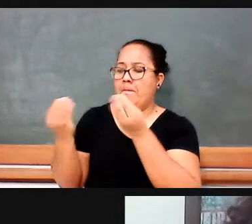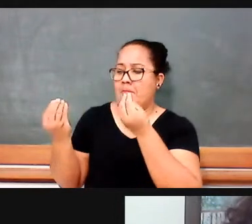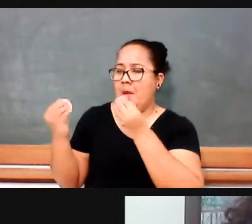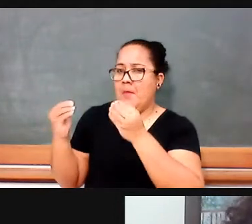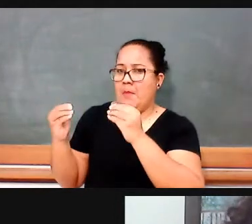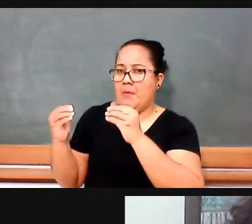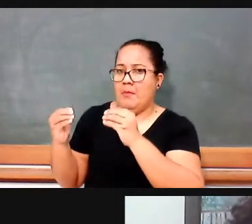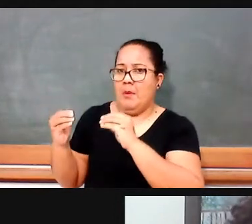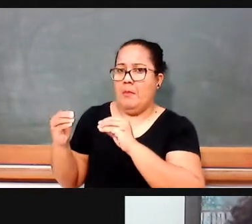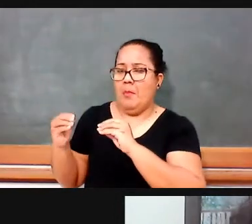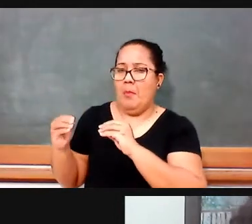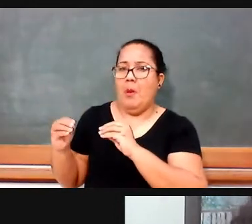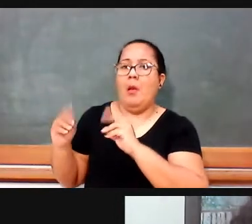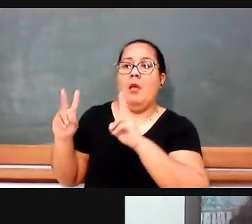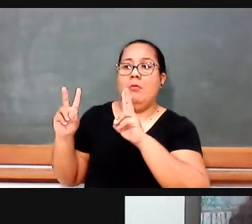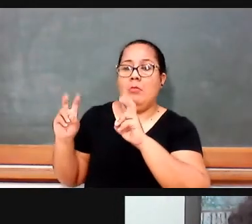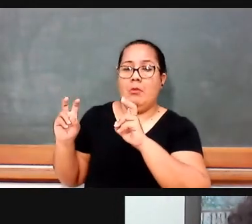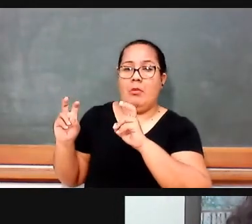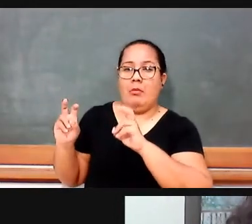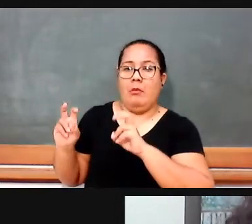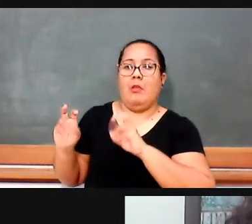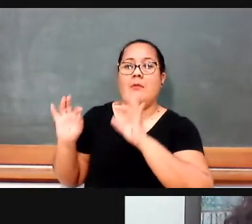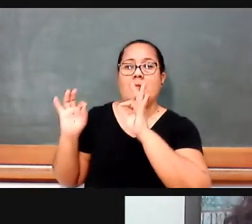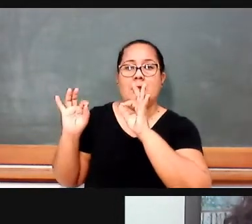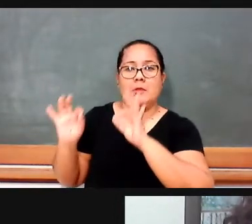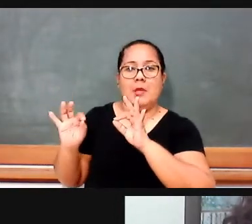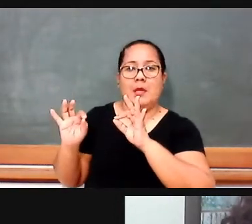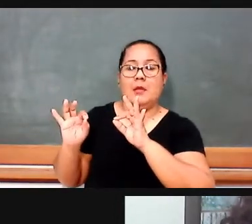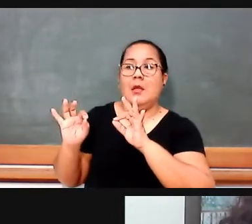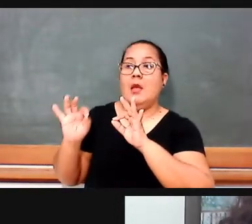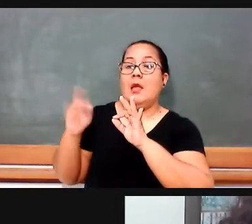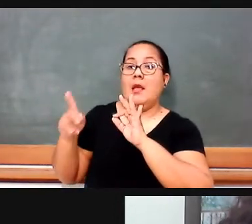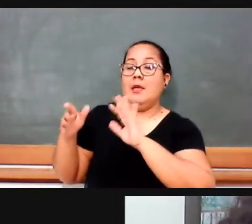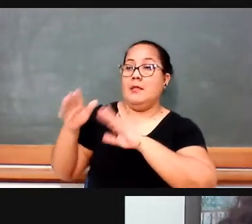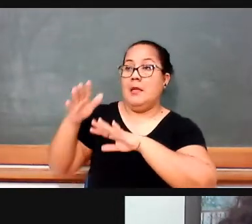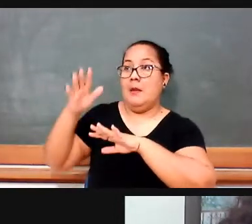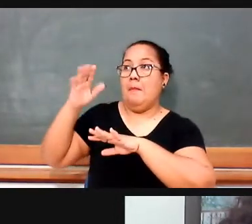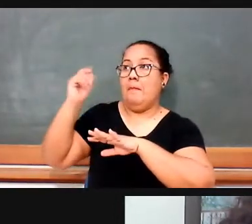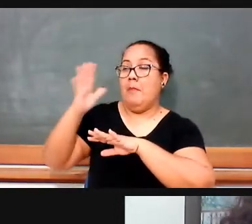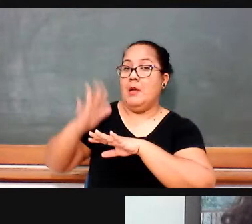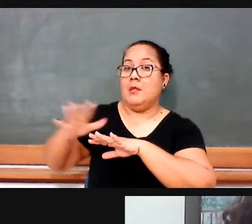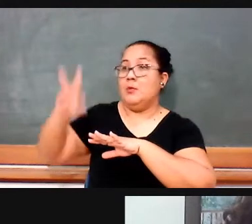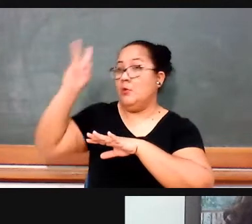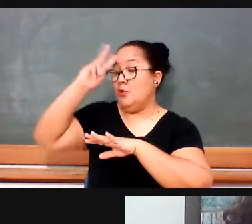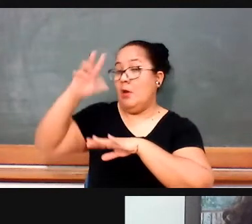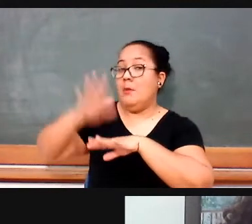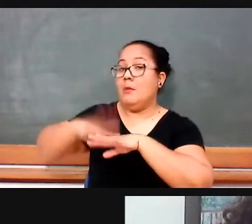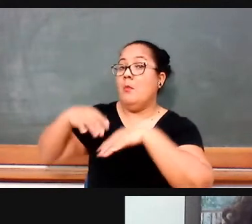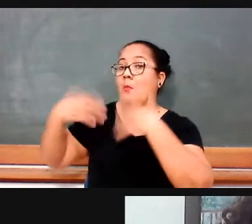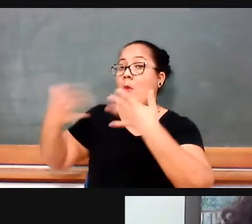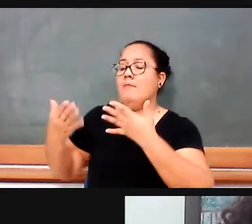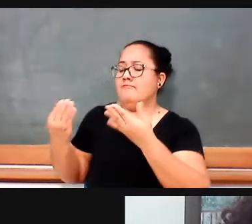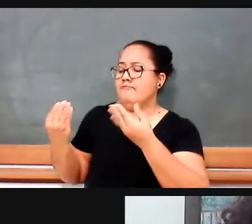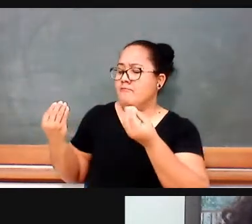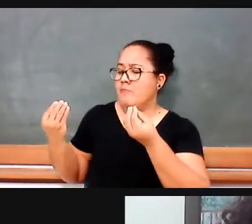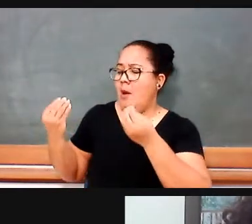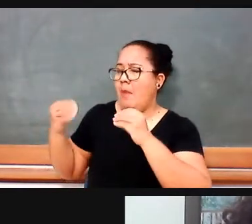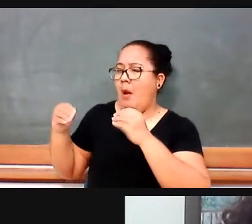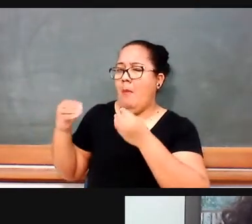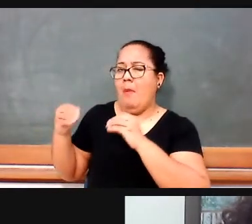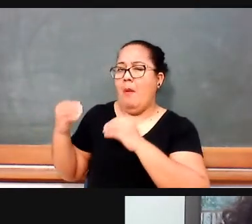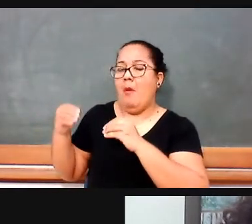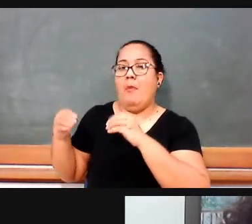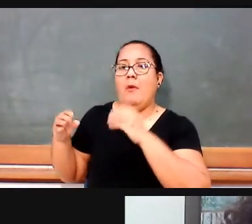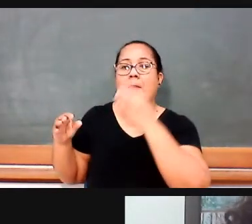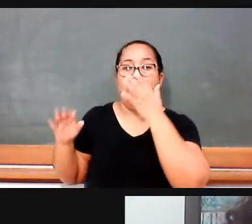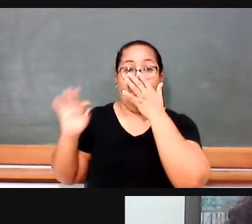obras sobre sobre a história da educação matemática no Brasil, né, mas um desafio que a gente ainda precisa enfrentar